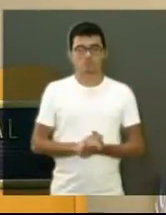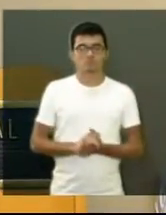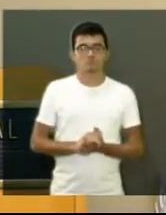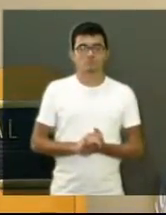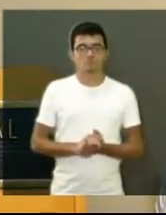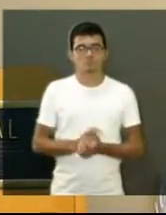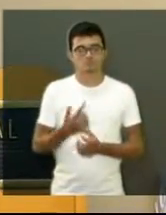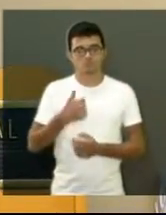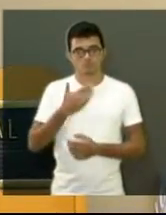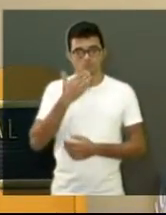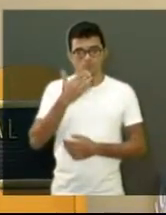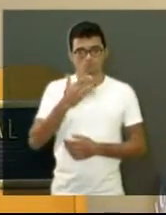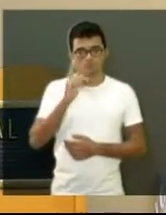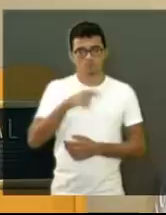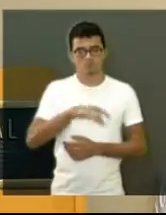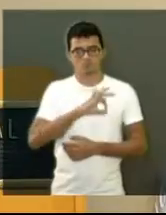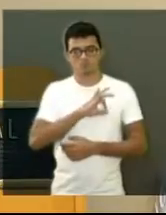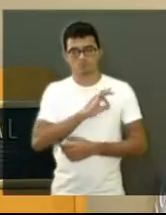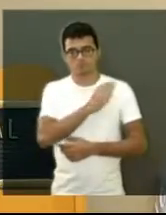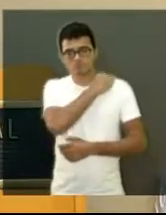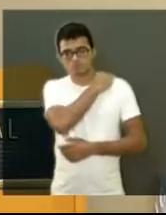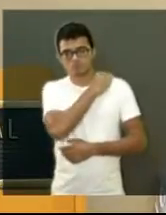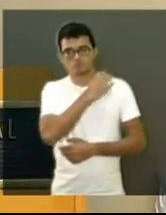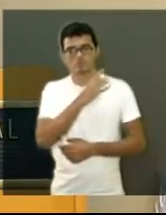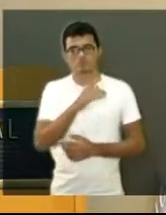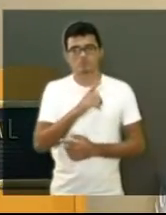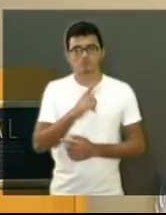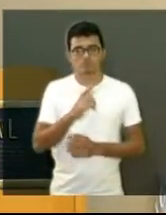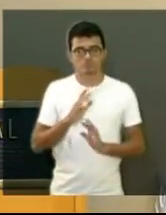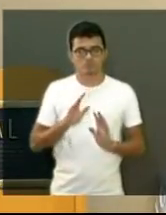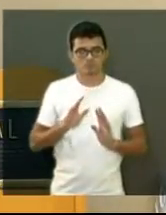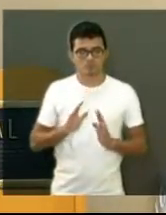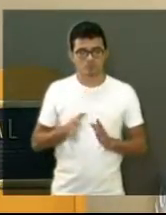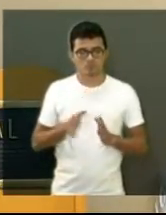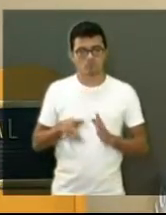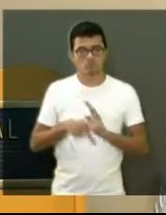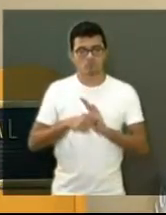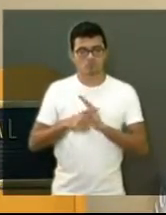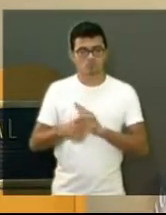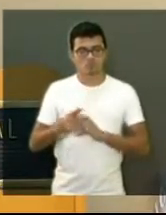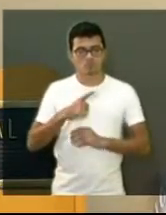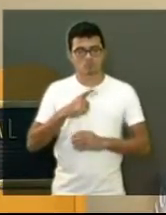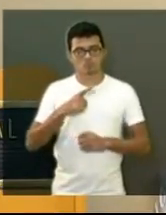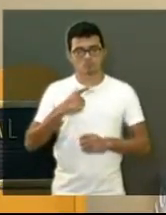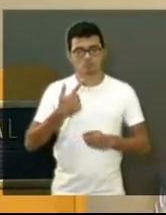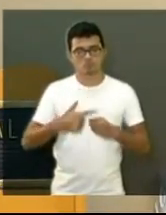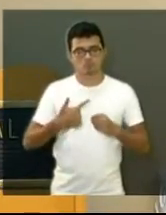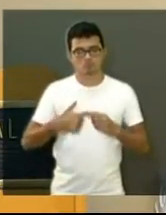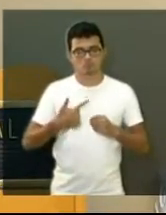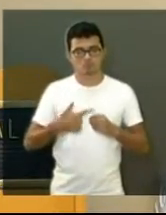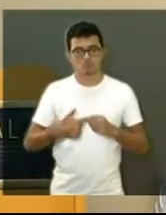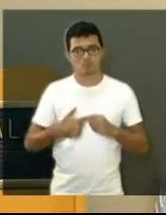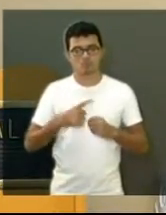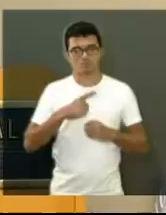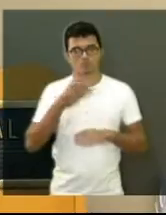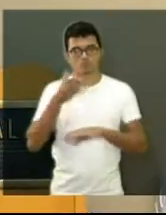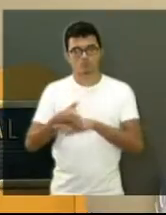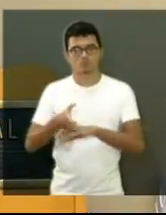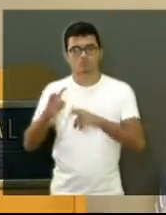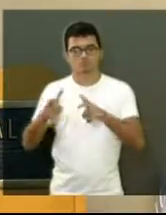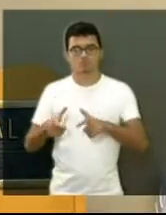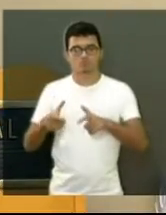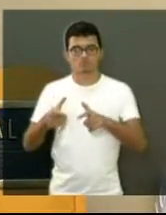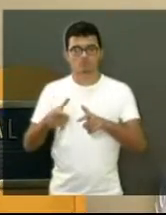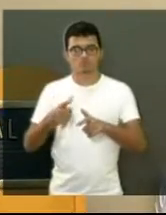estou pedindo também para a Polícia Militar, a Guarda Municipal, já que é um patrimônio também do município, que vá ao local